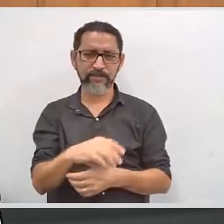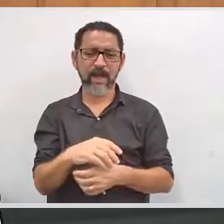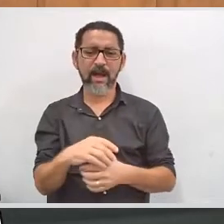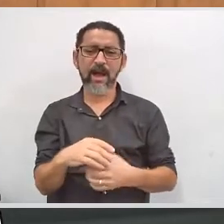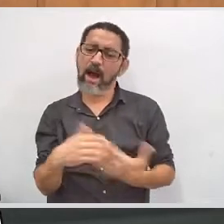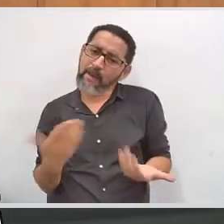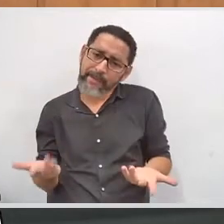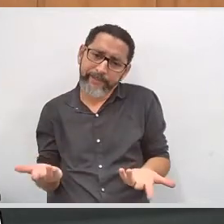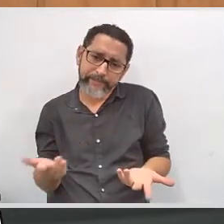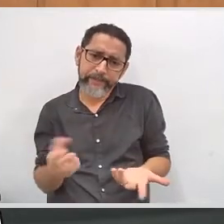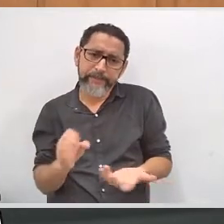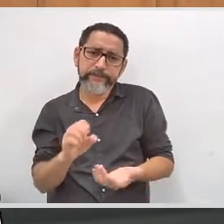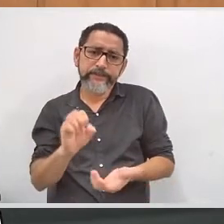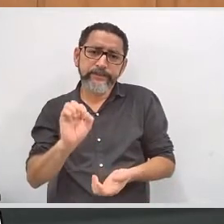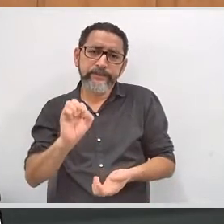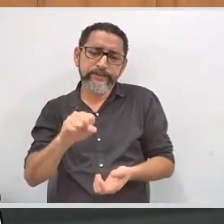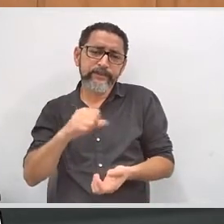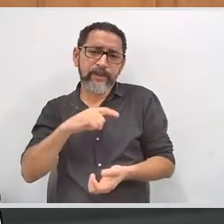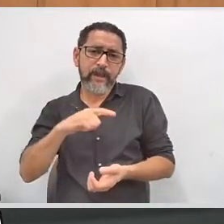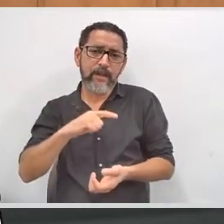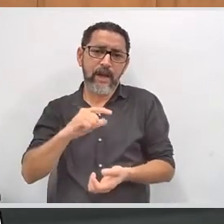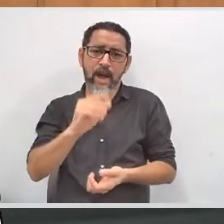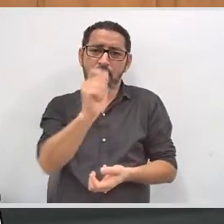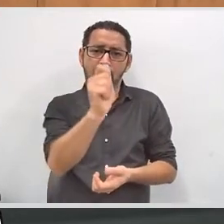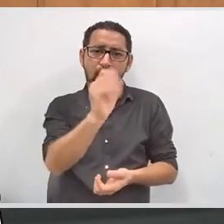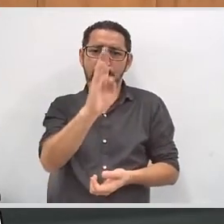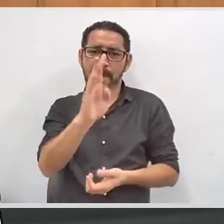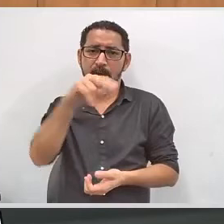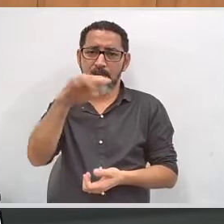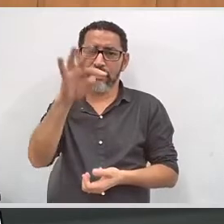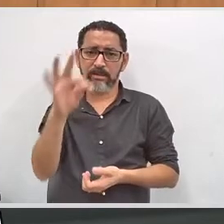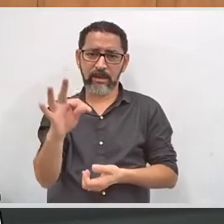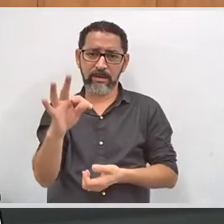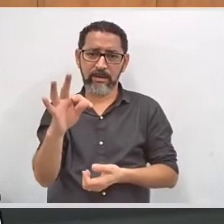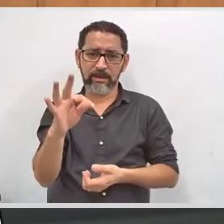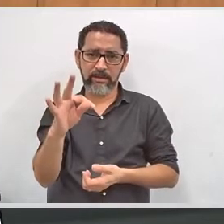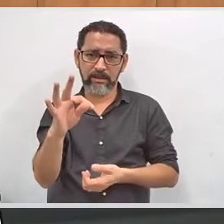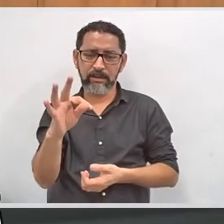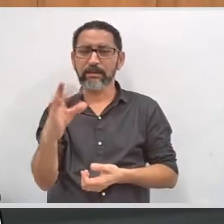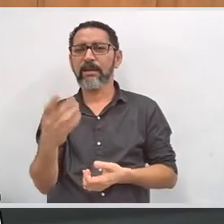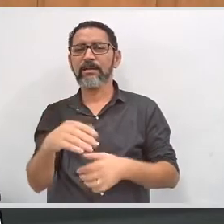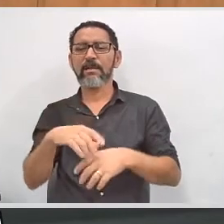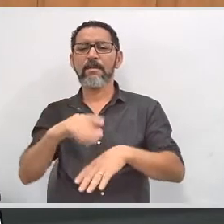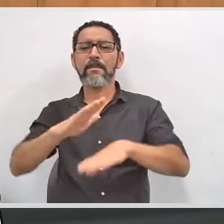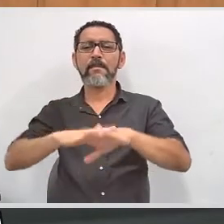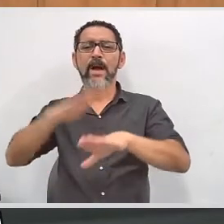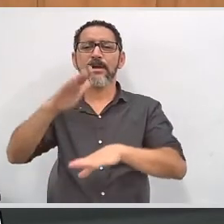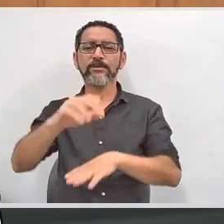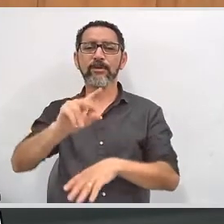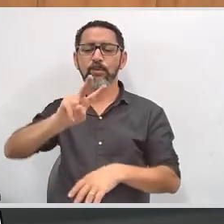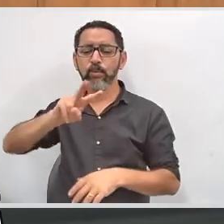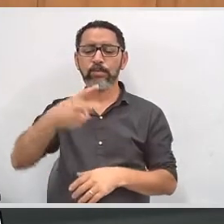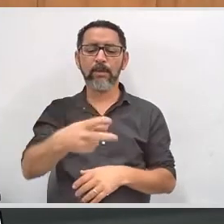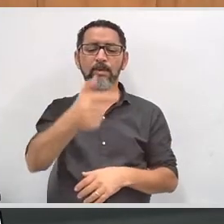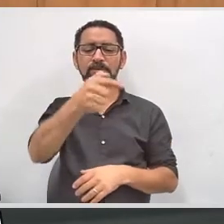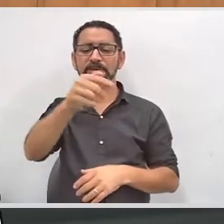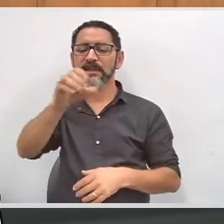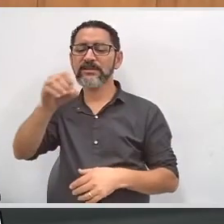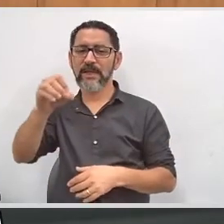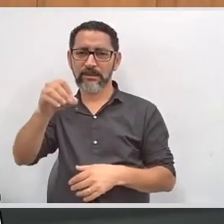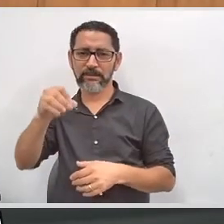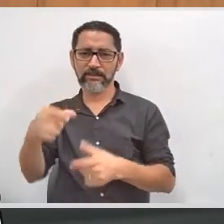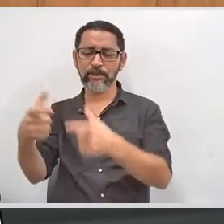voltada a atendimento das normas da BNT e essas 2.700, mais de 2.700 sessões,